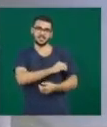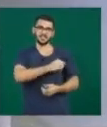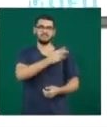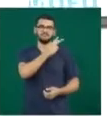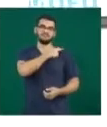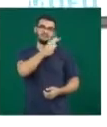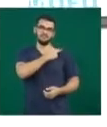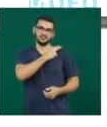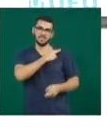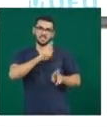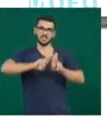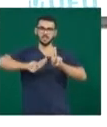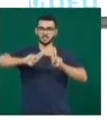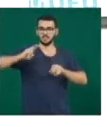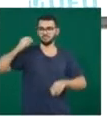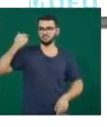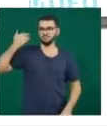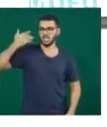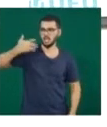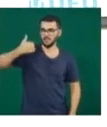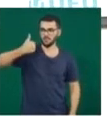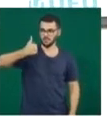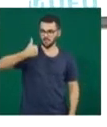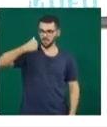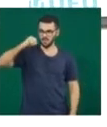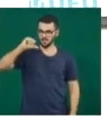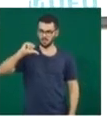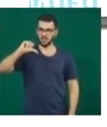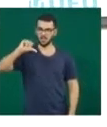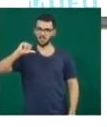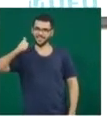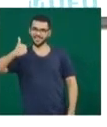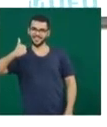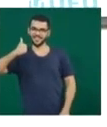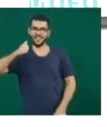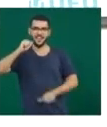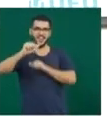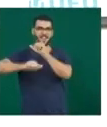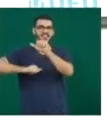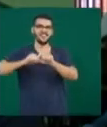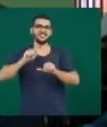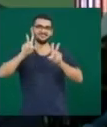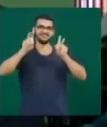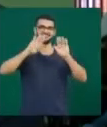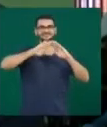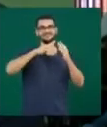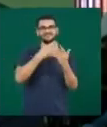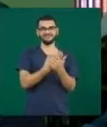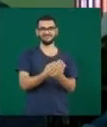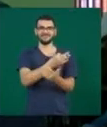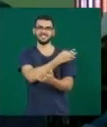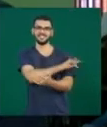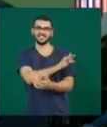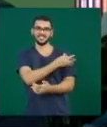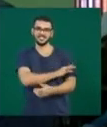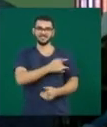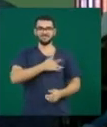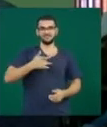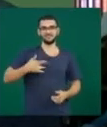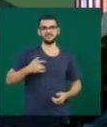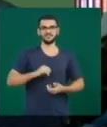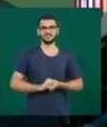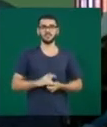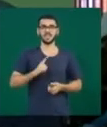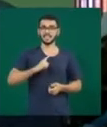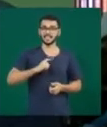da UFU. E a partir de 91, se tornou a Escola Técnica de Saúde. A nossa Escola Técnica de Saúde possui